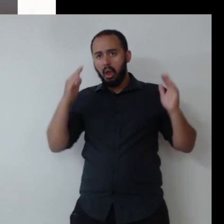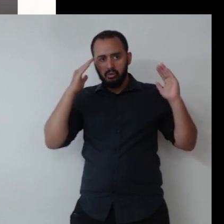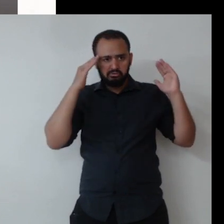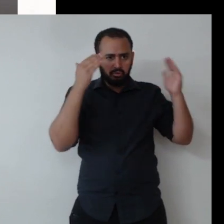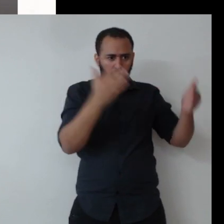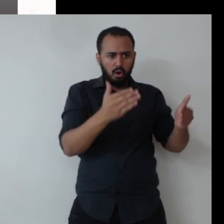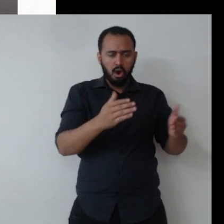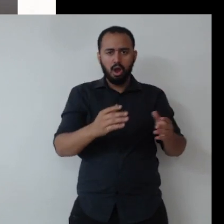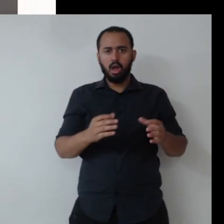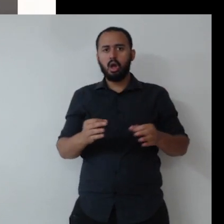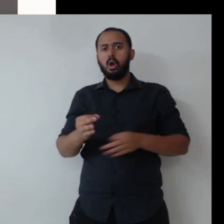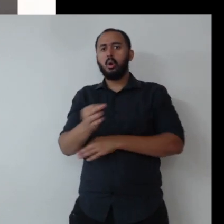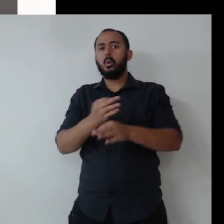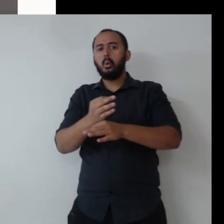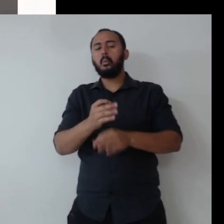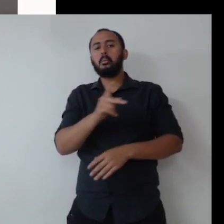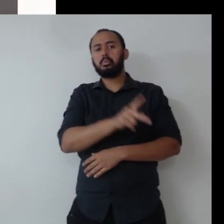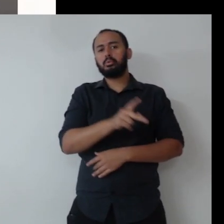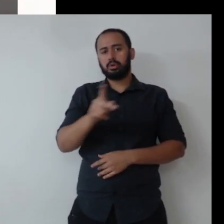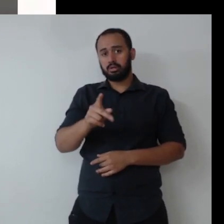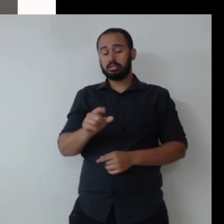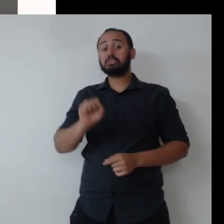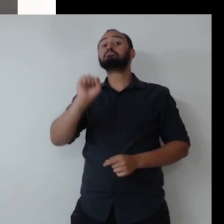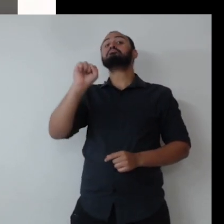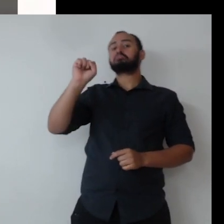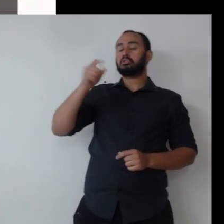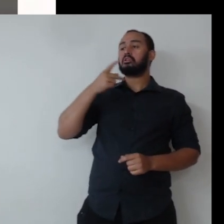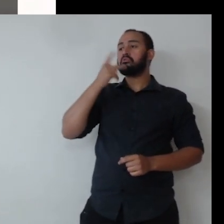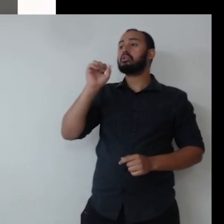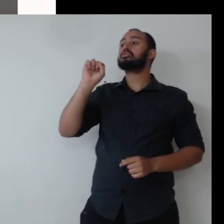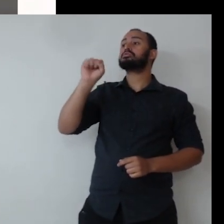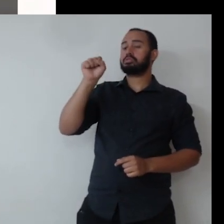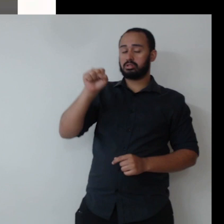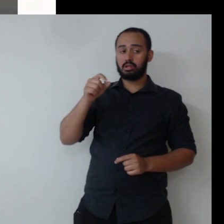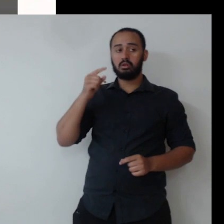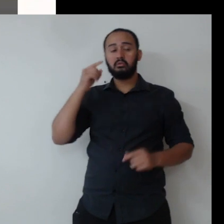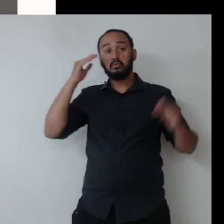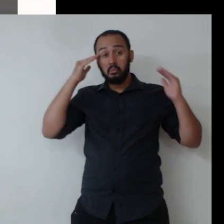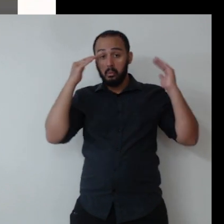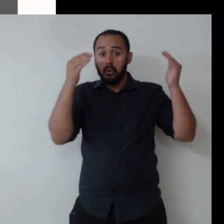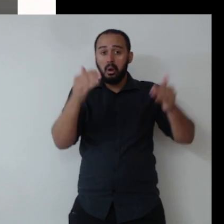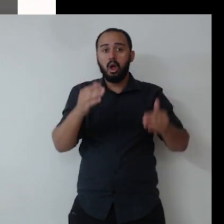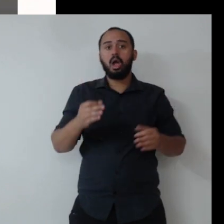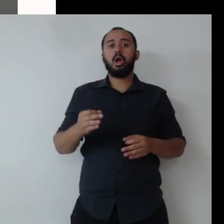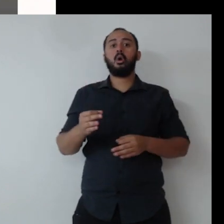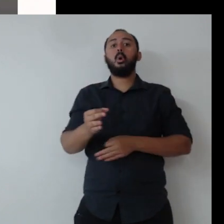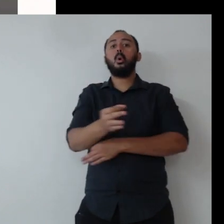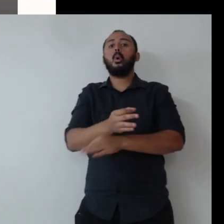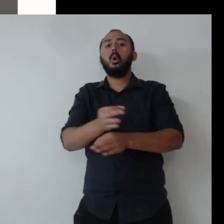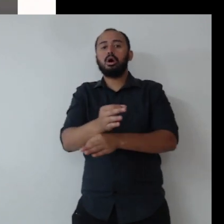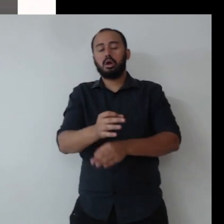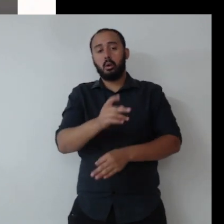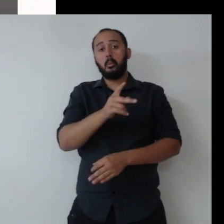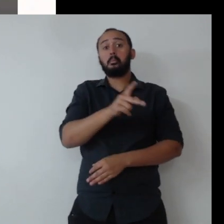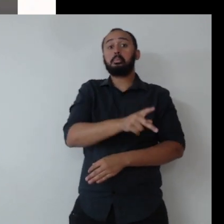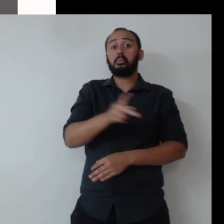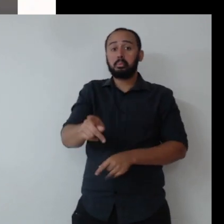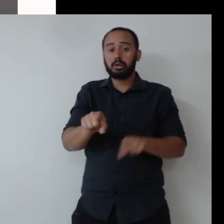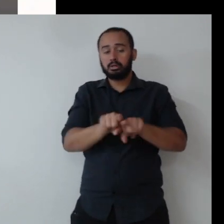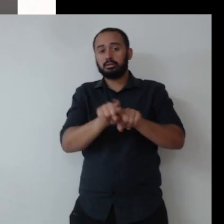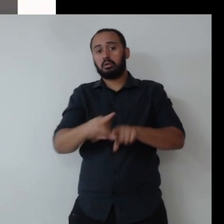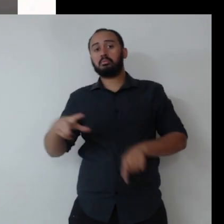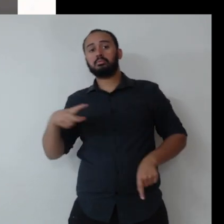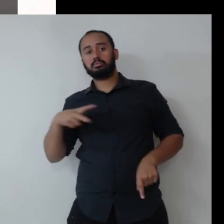públicas? Aí o cara, sim, ela foi feita pensando nas organizações públicas e privadas. Há despeito de ter uma pegada muito de setor